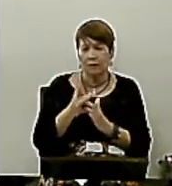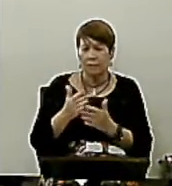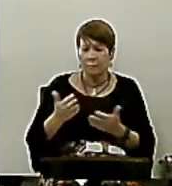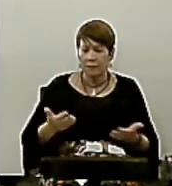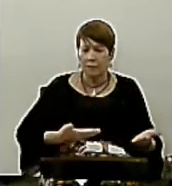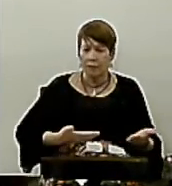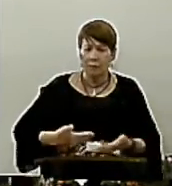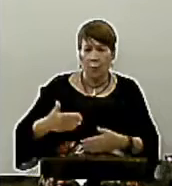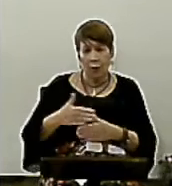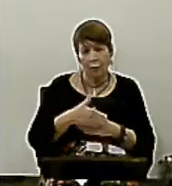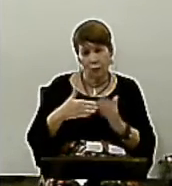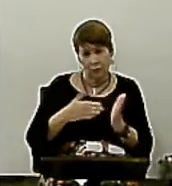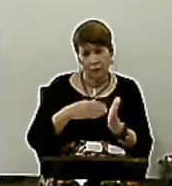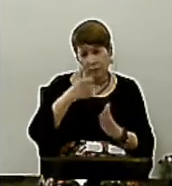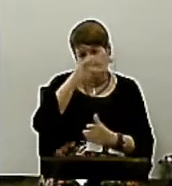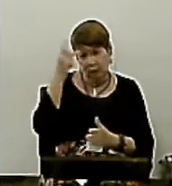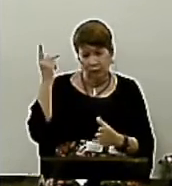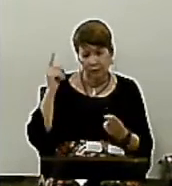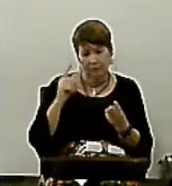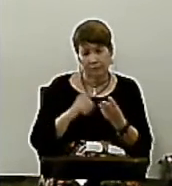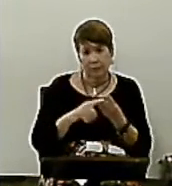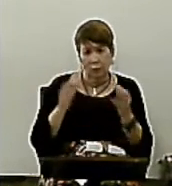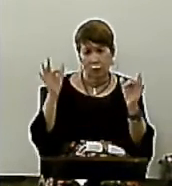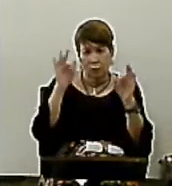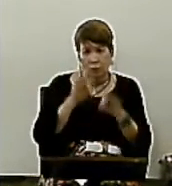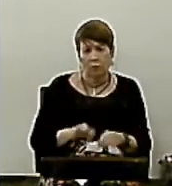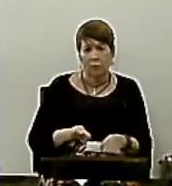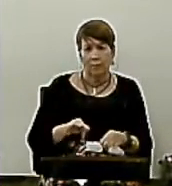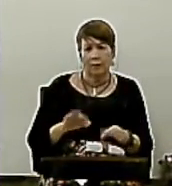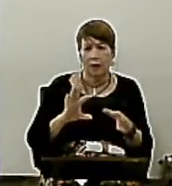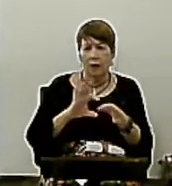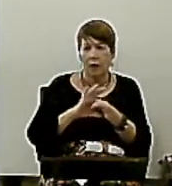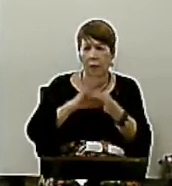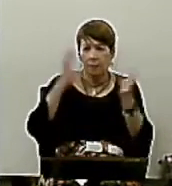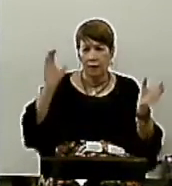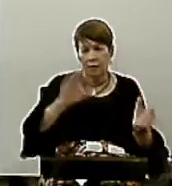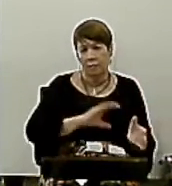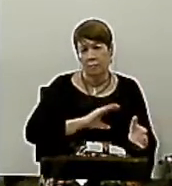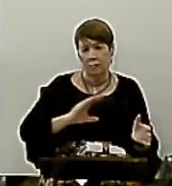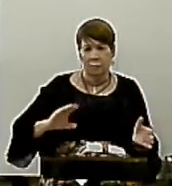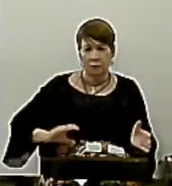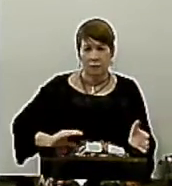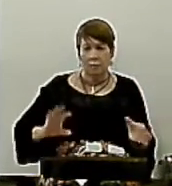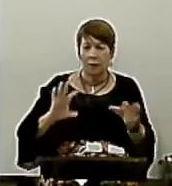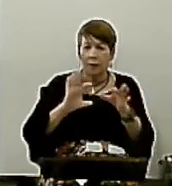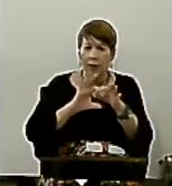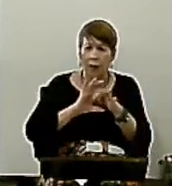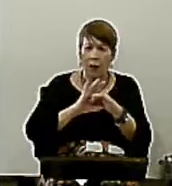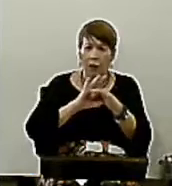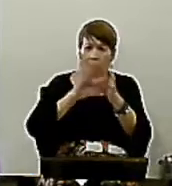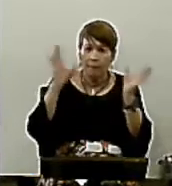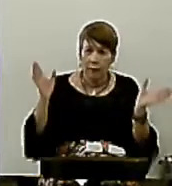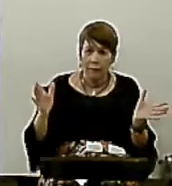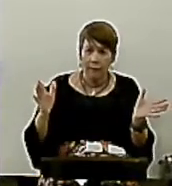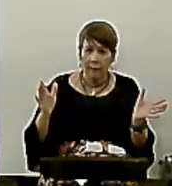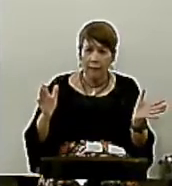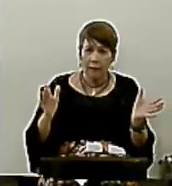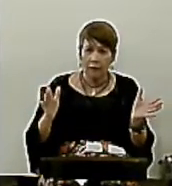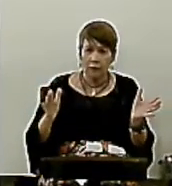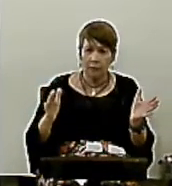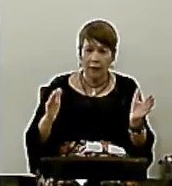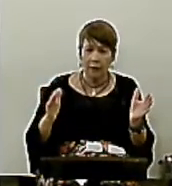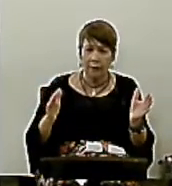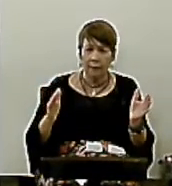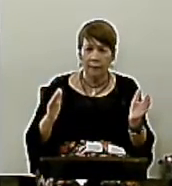E terceiro e último lugar A liberdade cristã Não é liberdade Para ignorar a lei